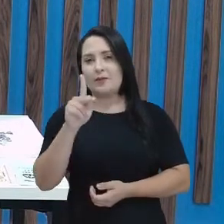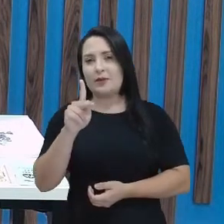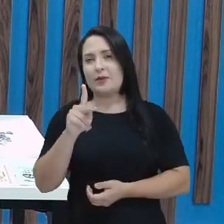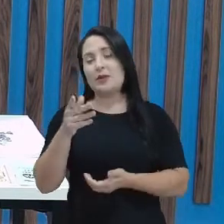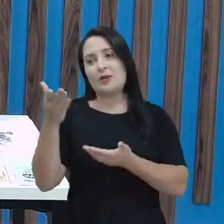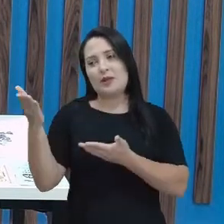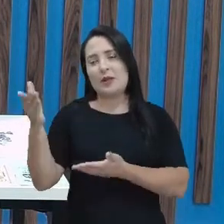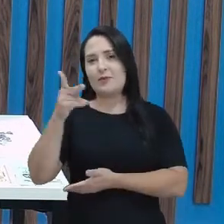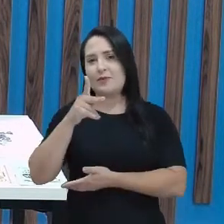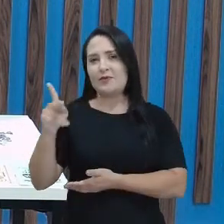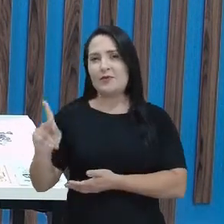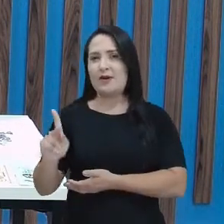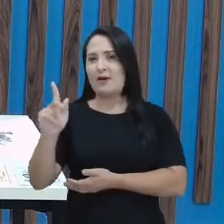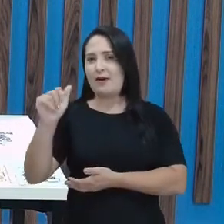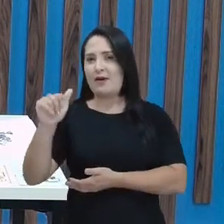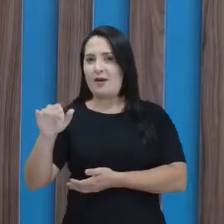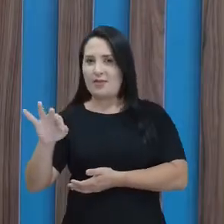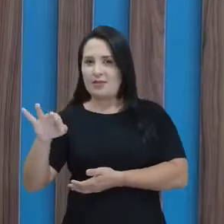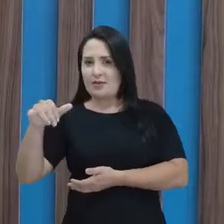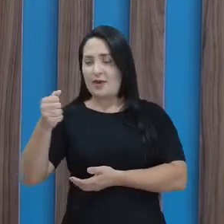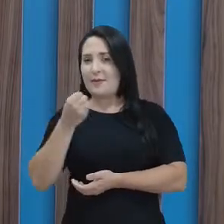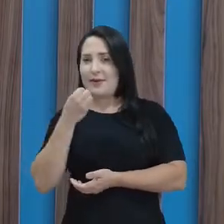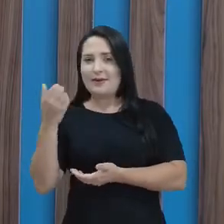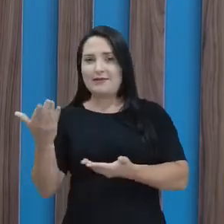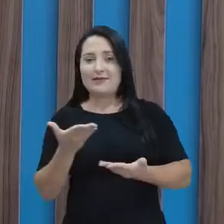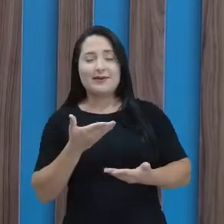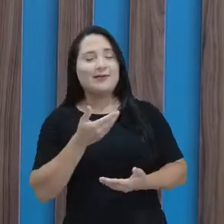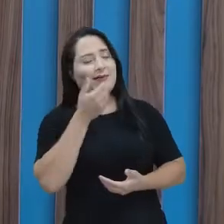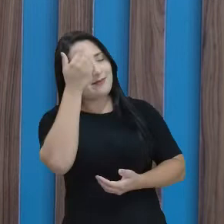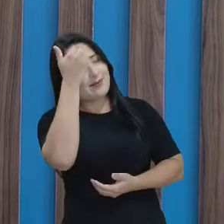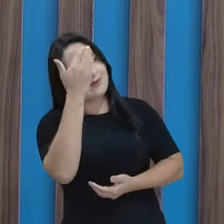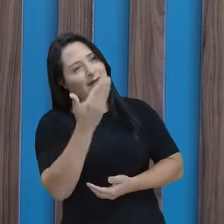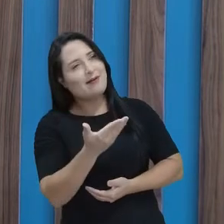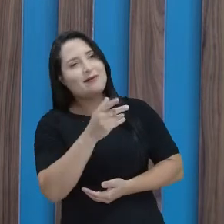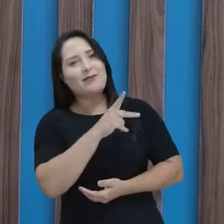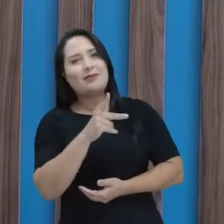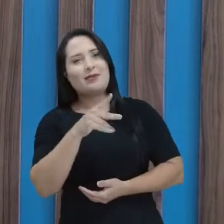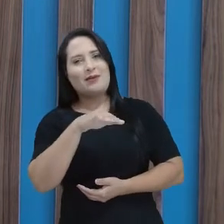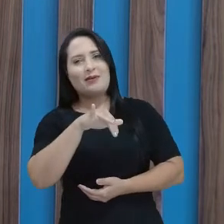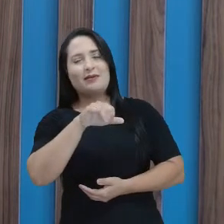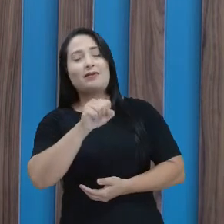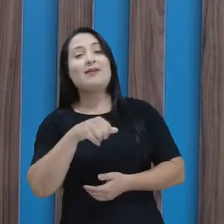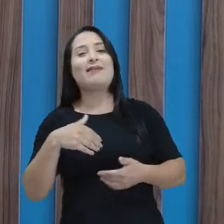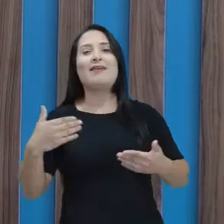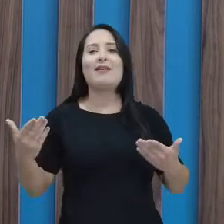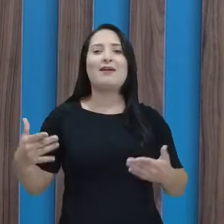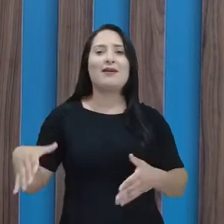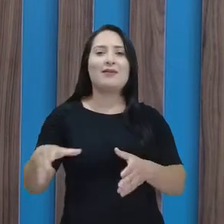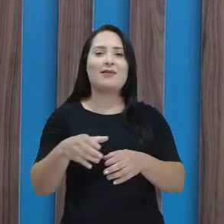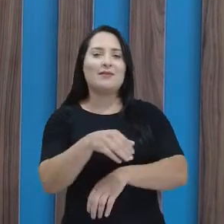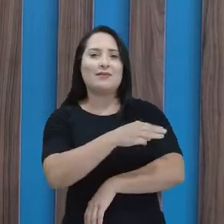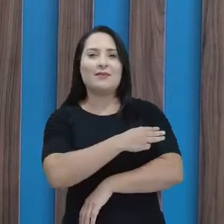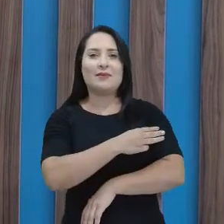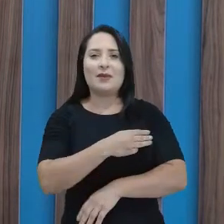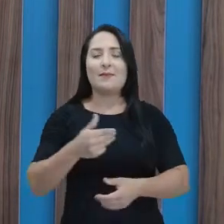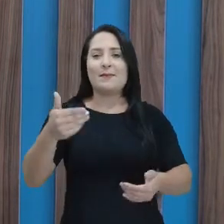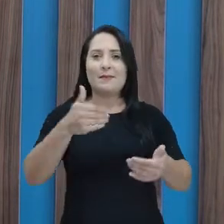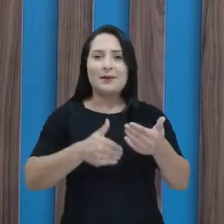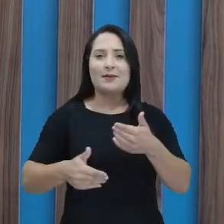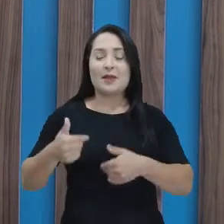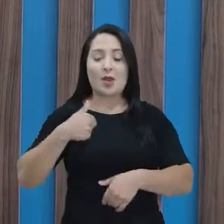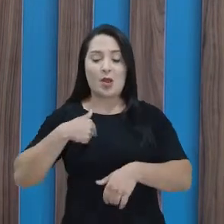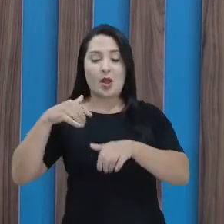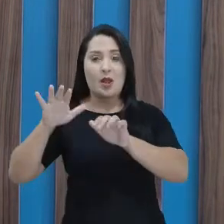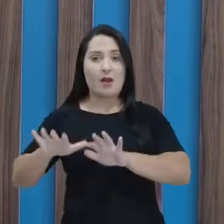professora Kátia, bem-vinda professora Kátia. Obrigada professora Casey, e aí turminha do terceiro ano, vamos participar, já